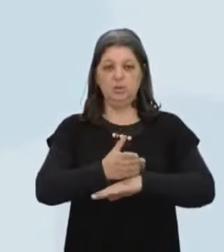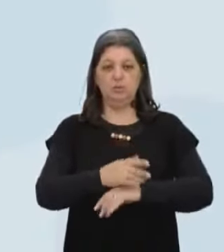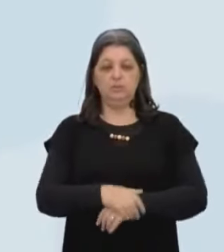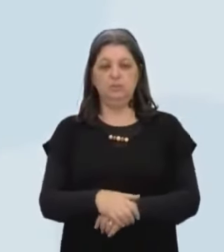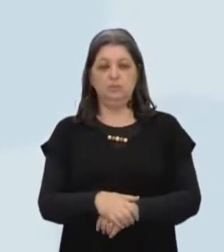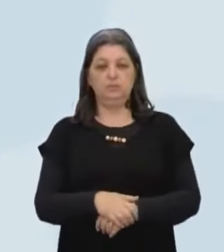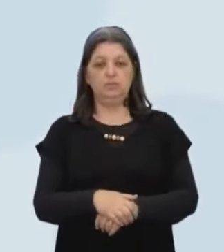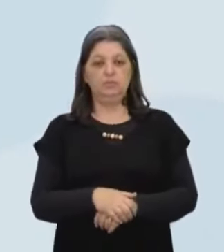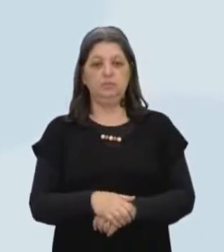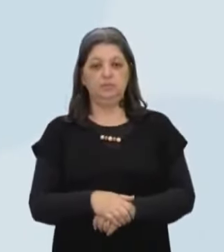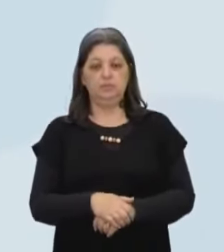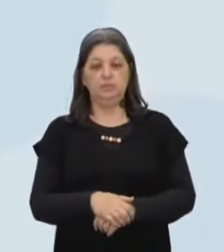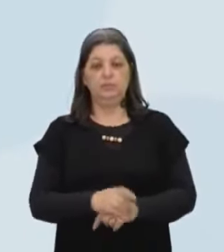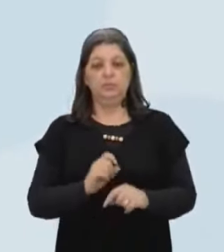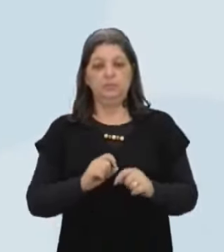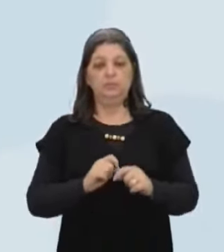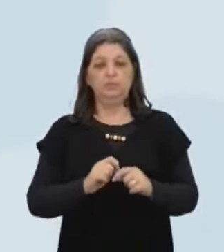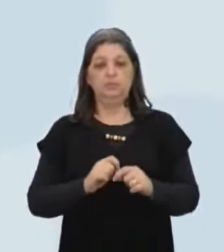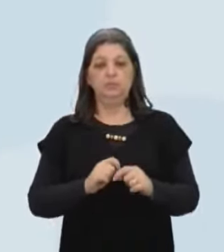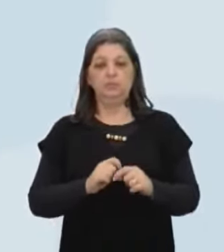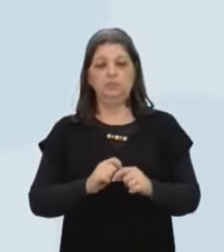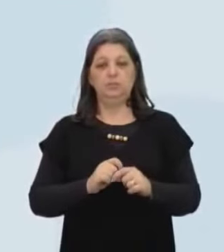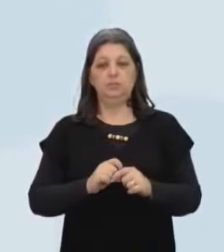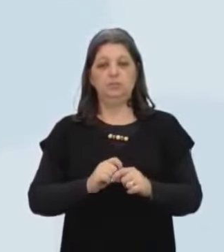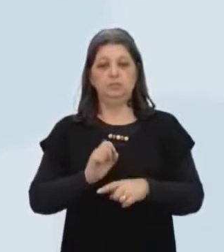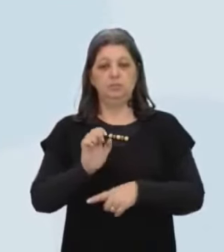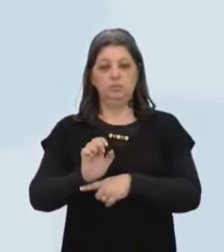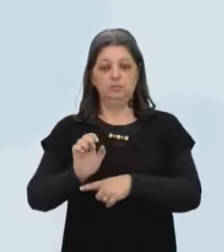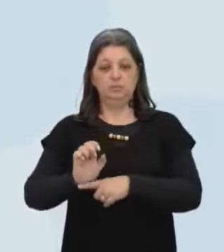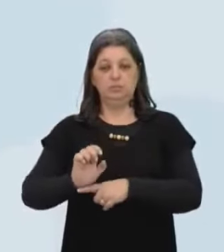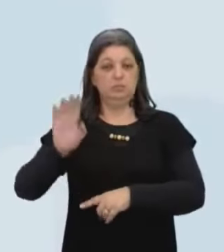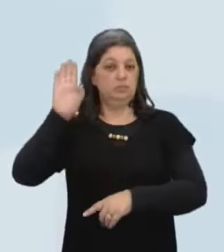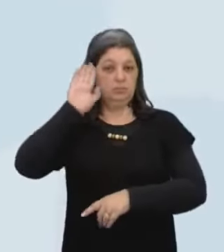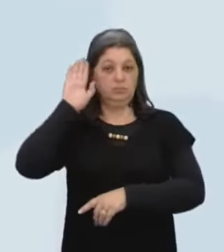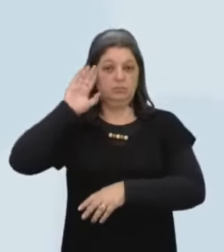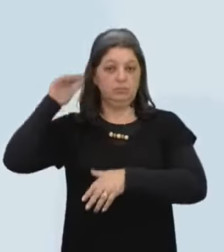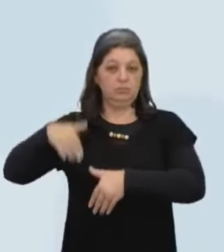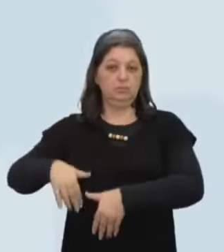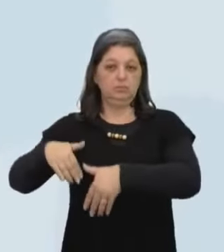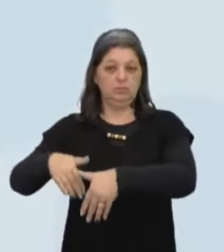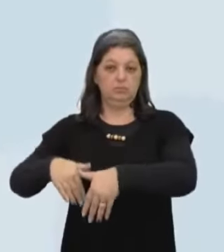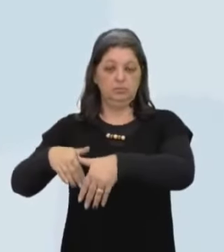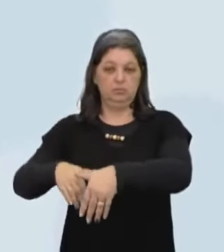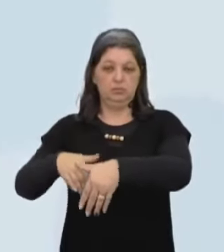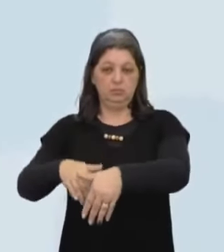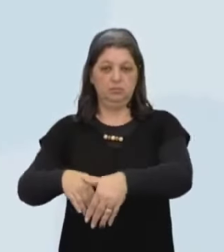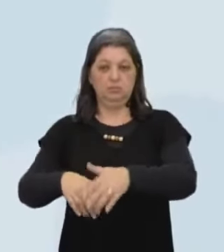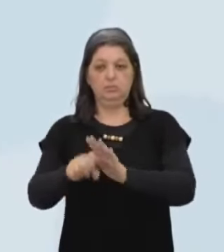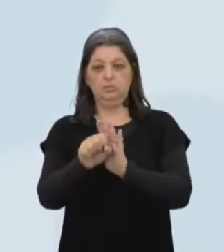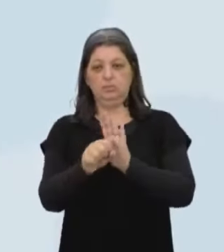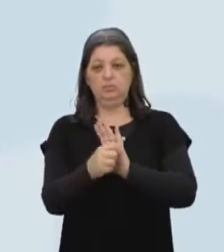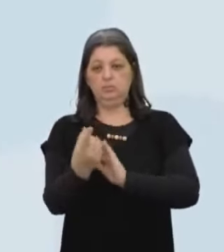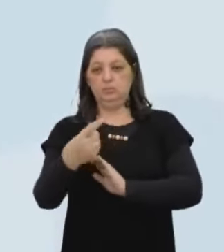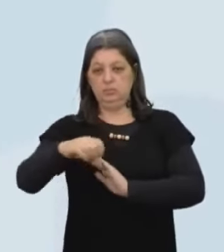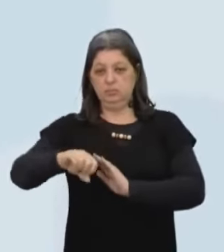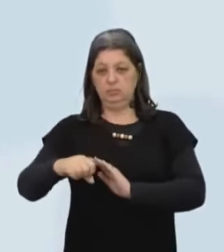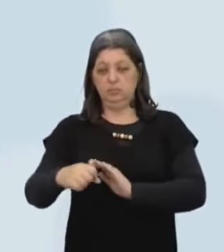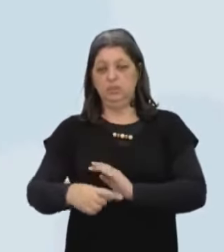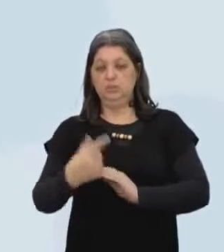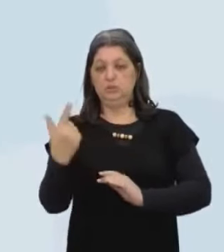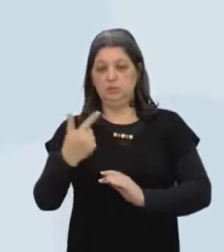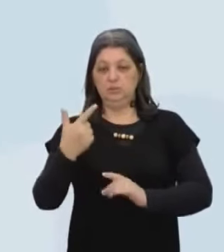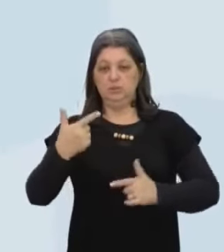o vermelhão pra nós Vamos lá Estado Exércitos nacionais Aristocratas Século XIX Segunda Guerra